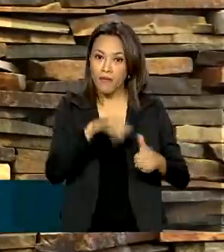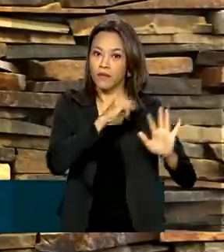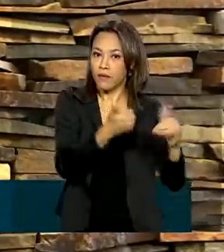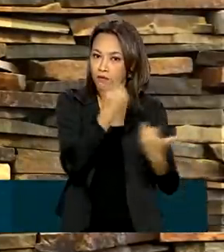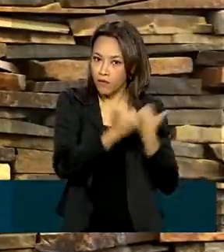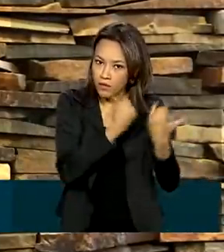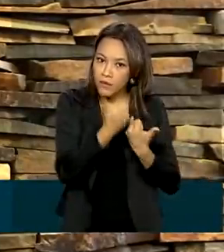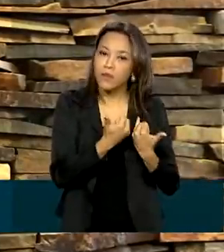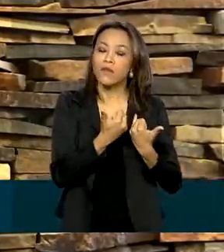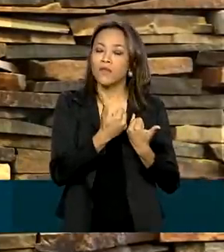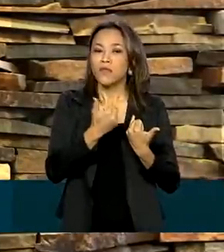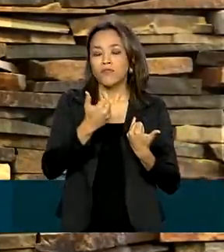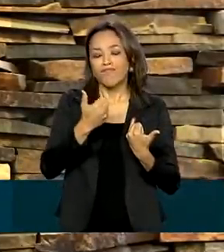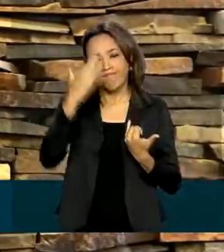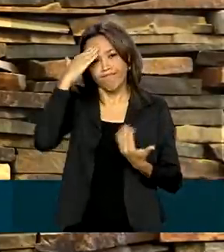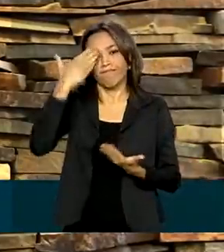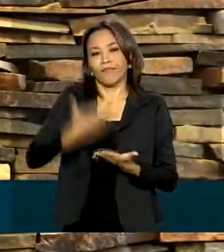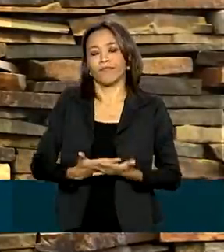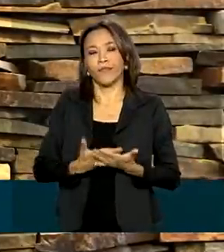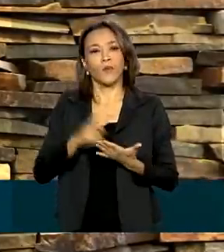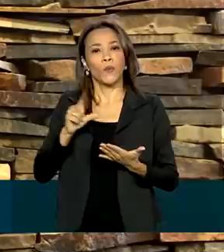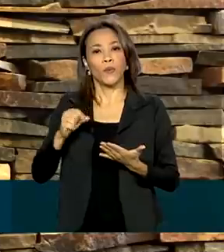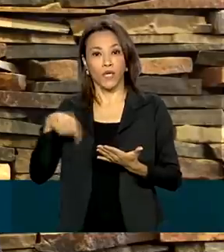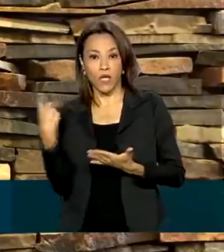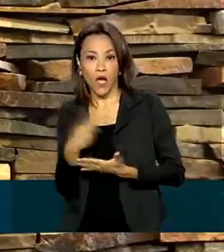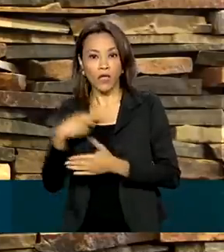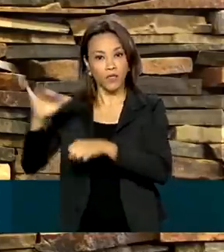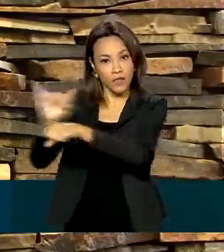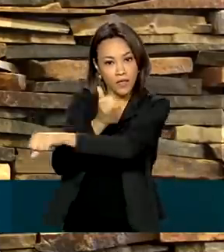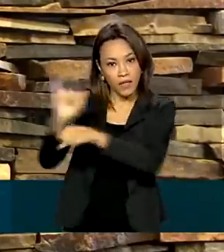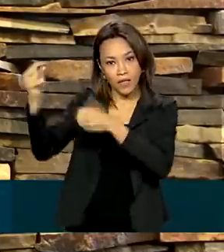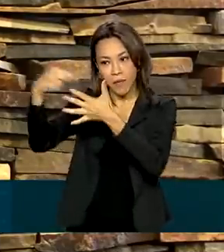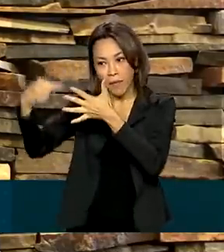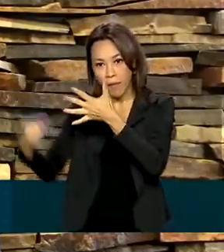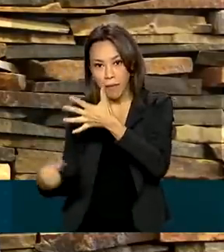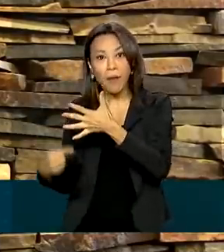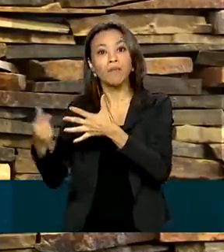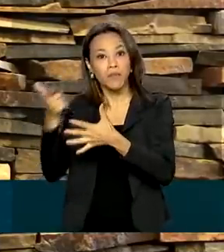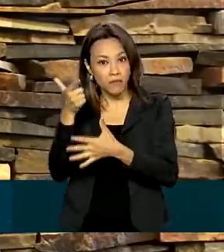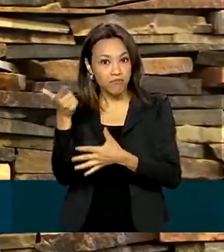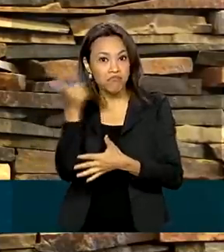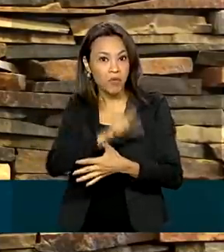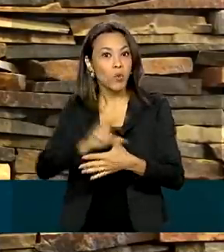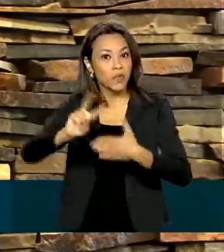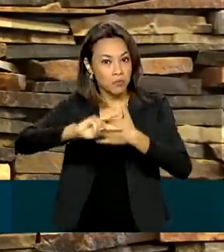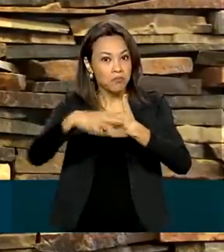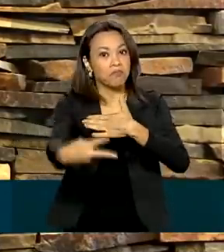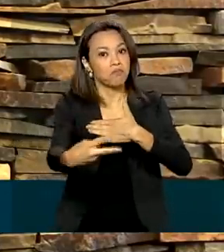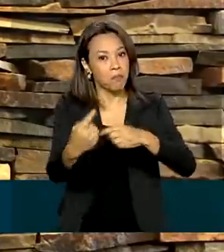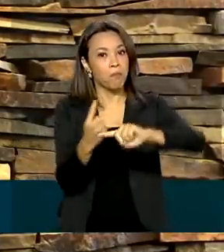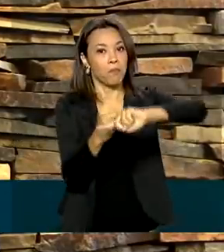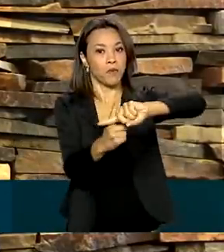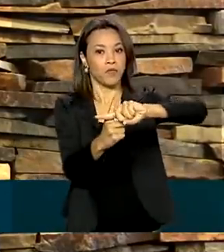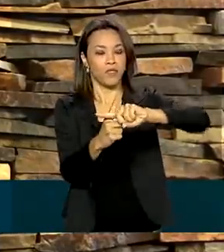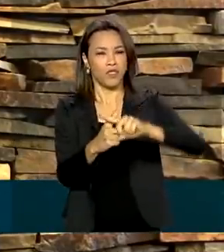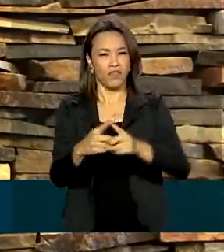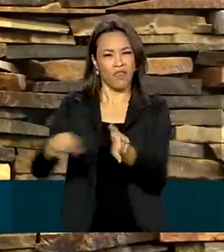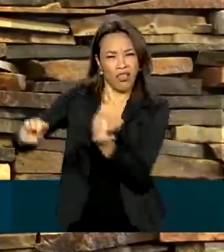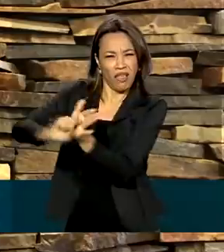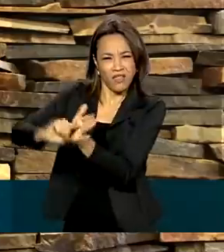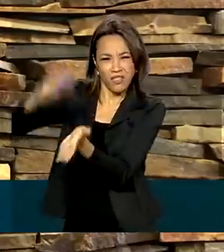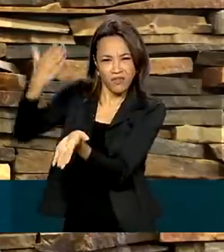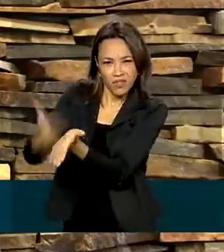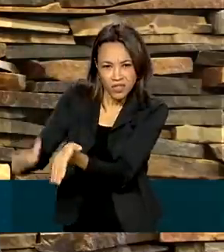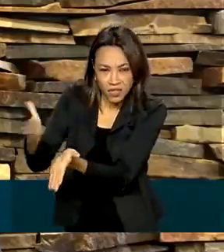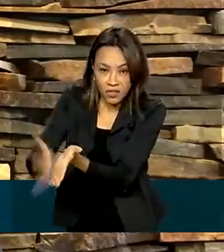confiança de que as medidas adotadas surtiram o efeito esperado, minimizando os efeitos negativos da